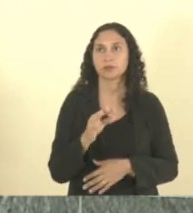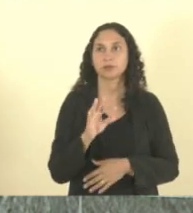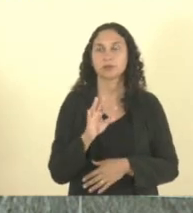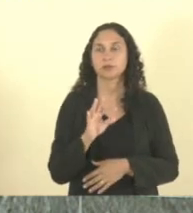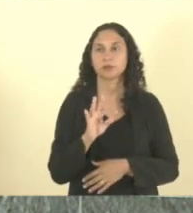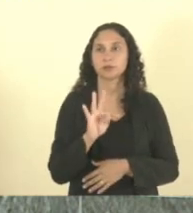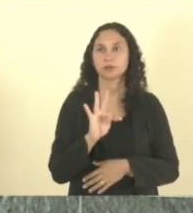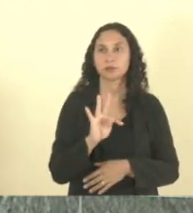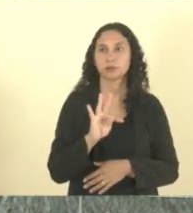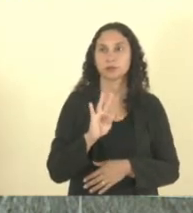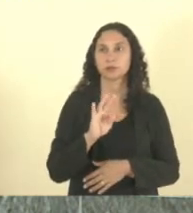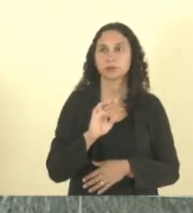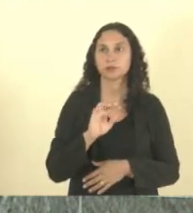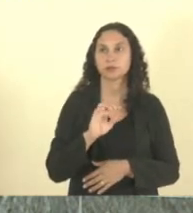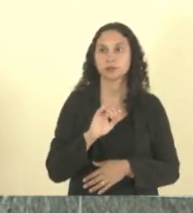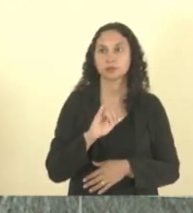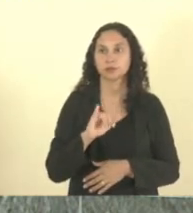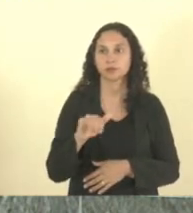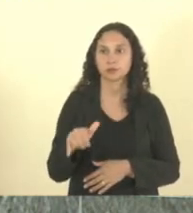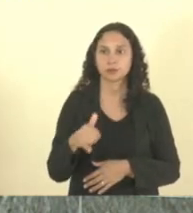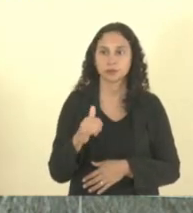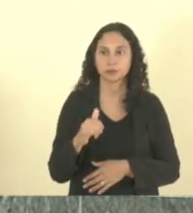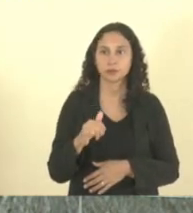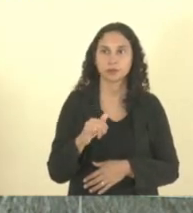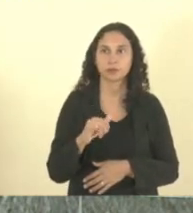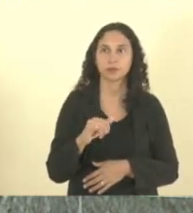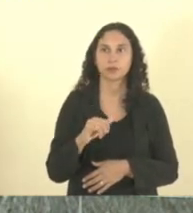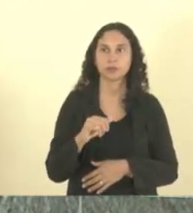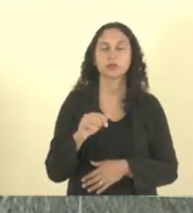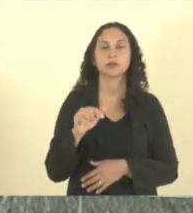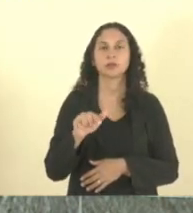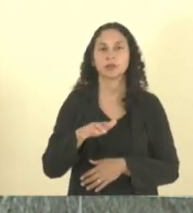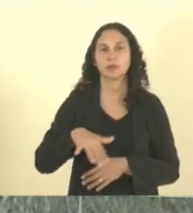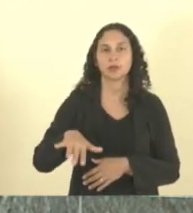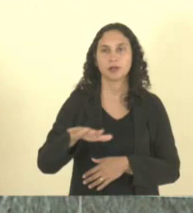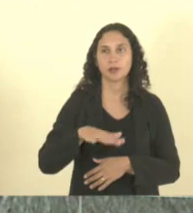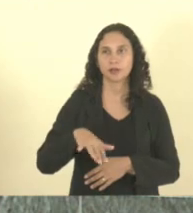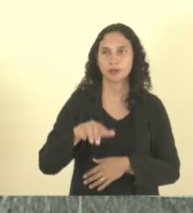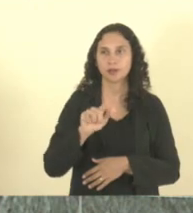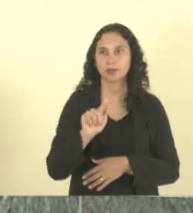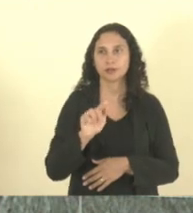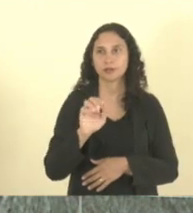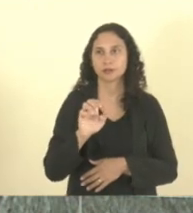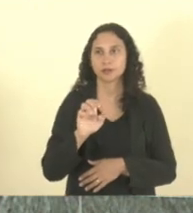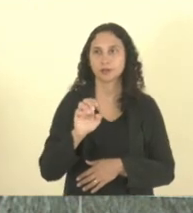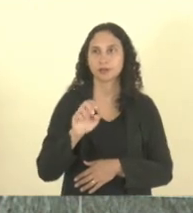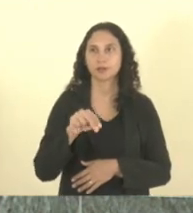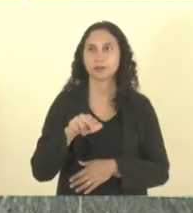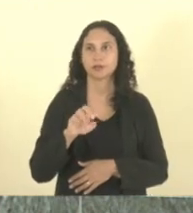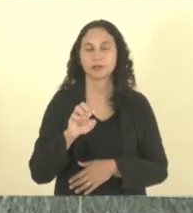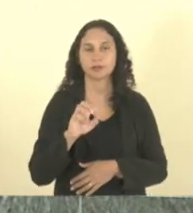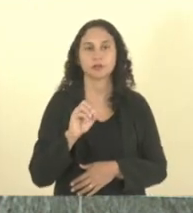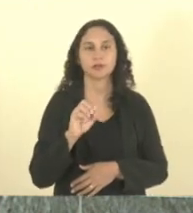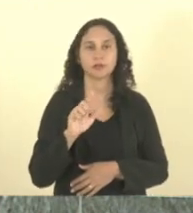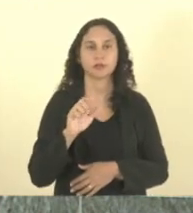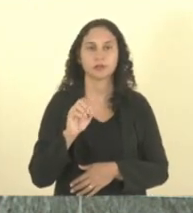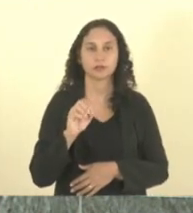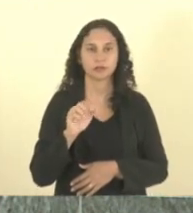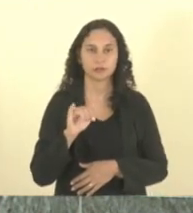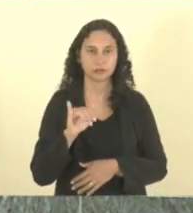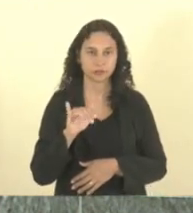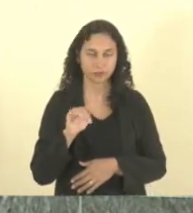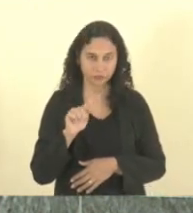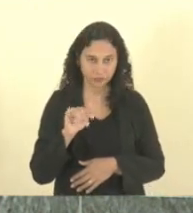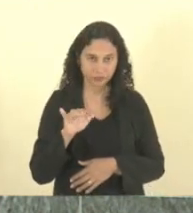Como é que é? Genealogia. Colégio de Genealogia. Eles estão aqui presentes na reunião da Comissão da Justiça para